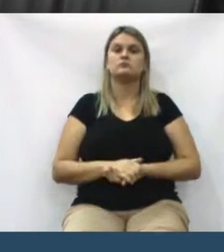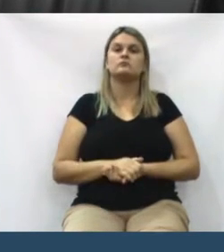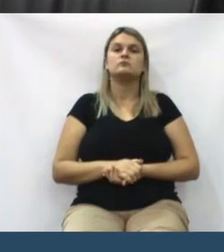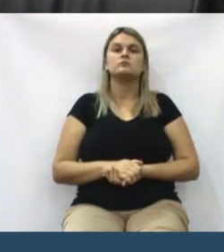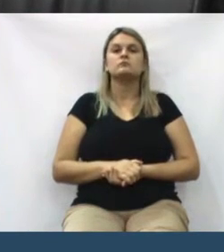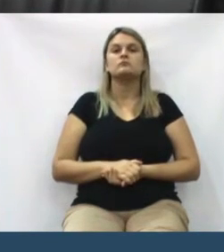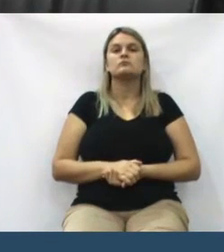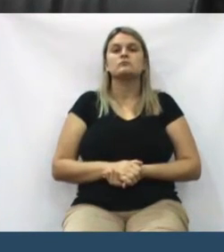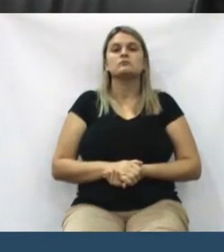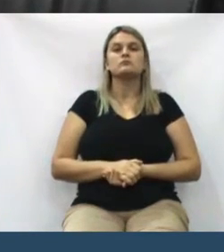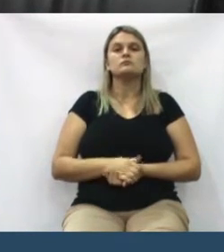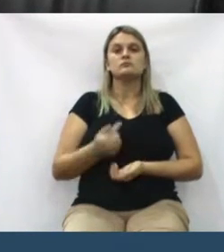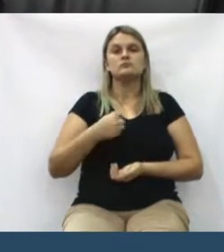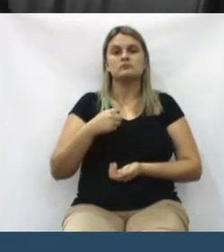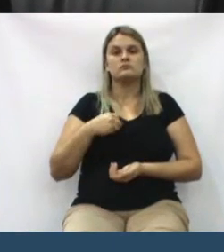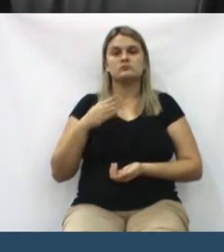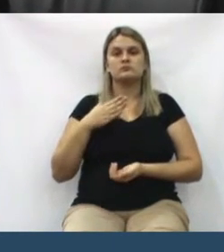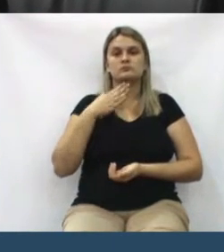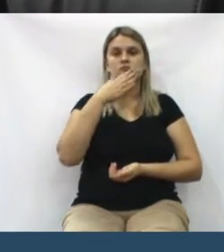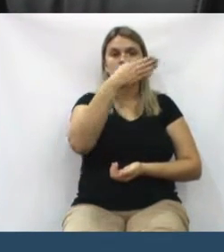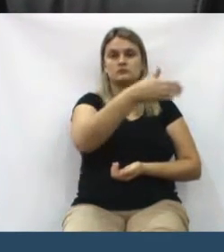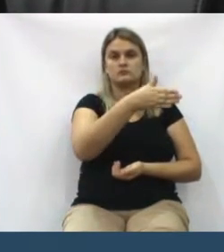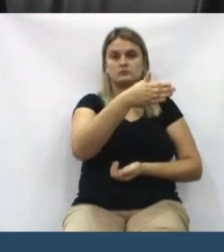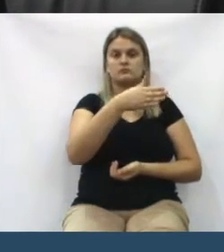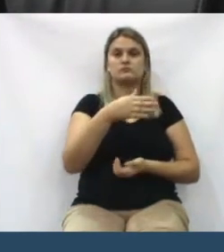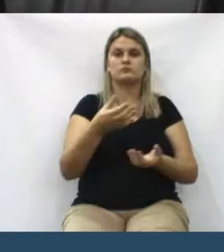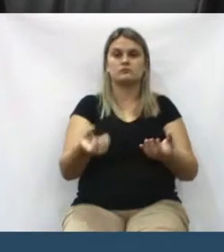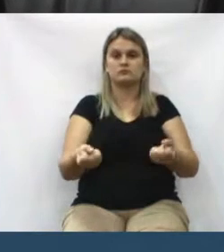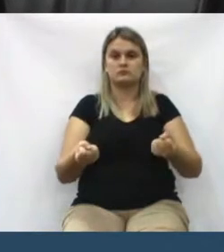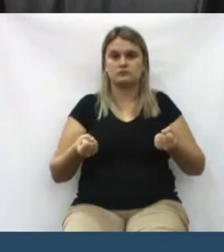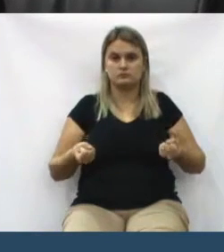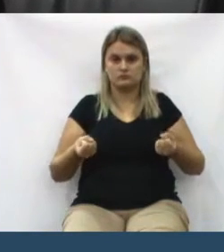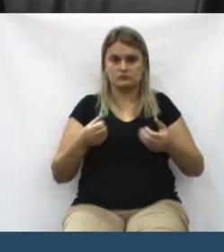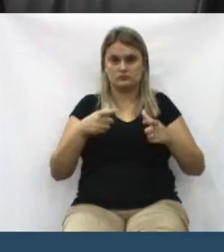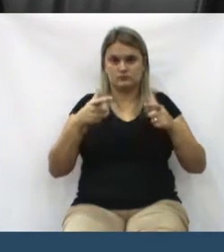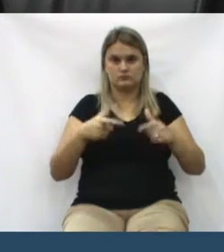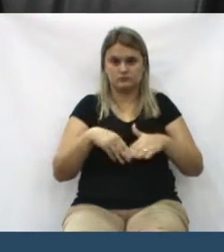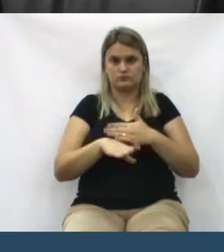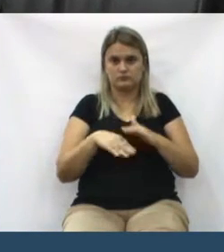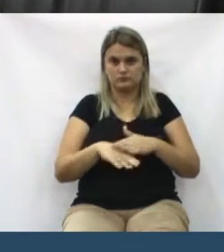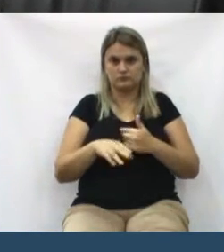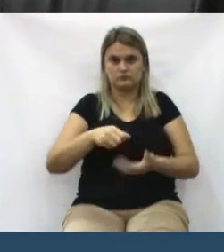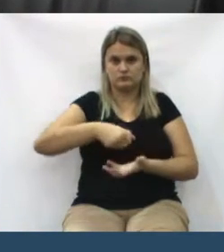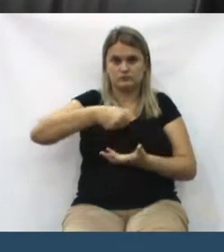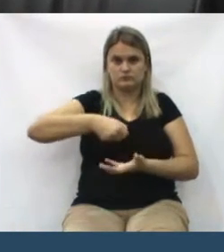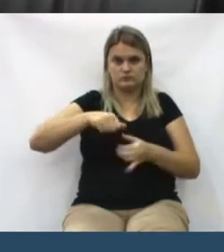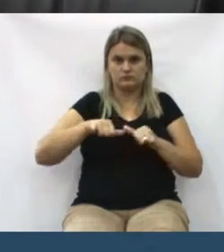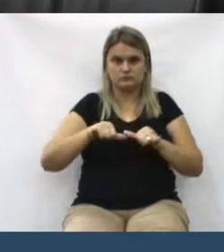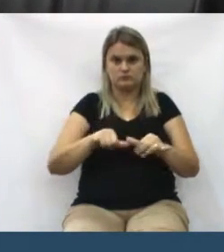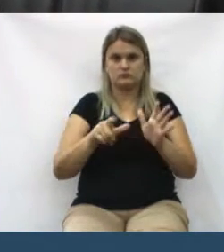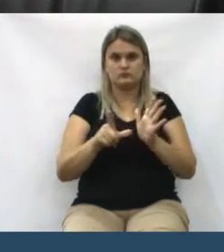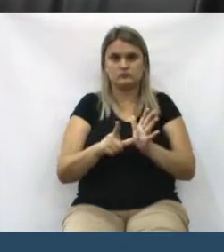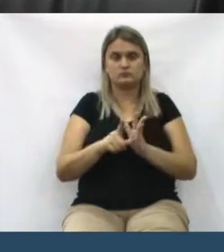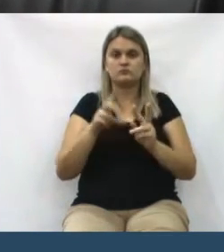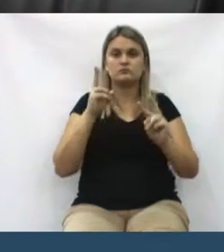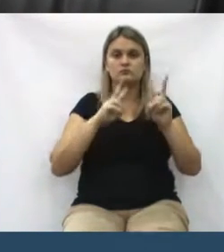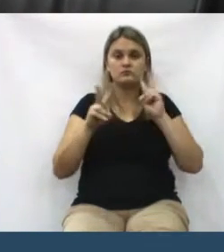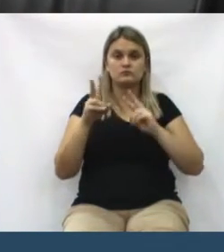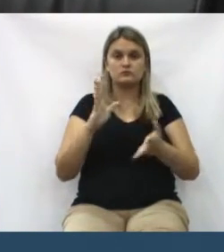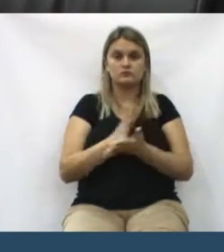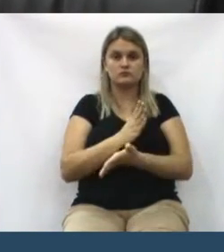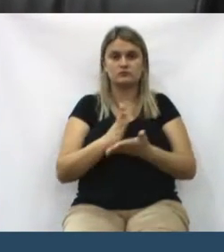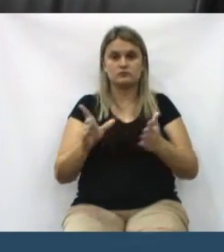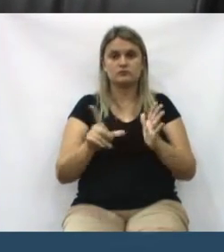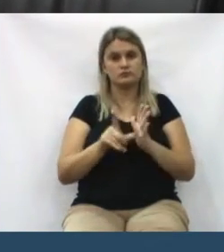eu fui lá naquelas gavetas que a gente guarda todas as sacolas de supermercado, de lojas, e verifiquei que alguns comerciantes já